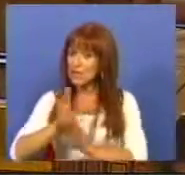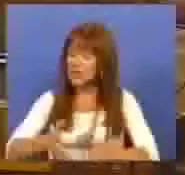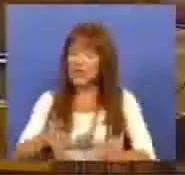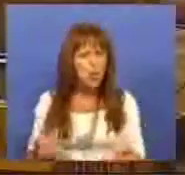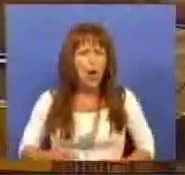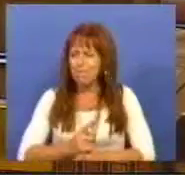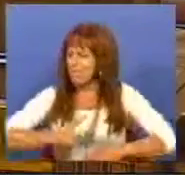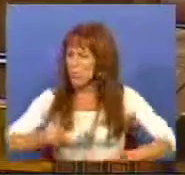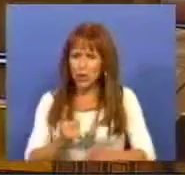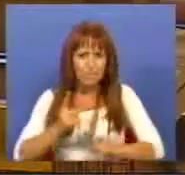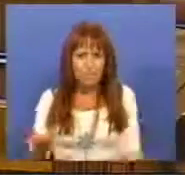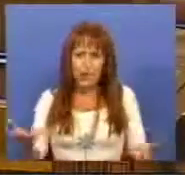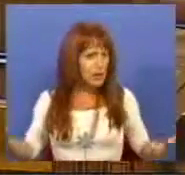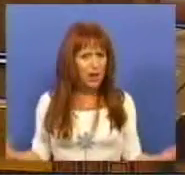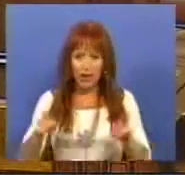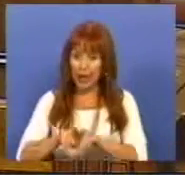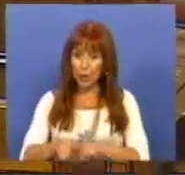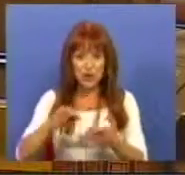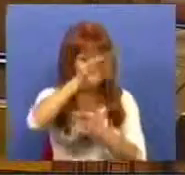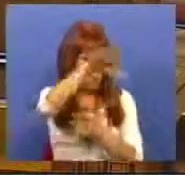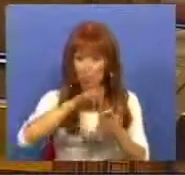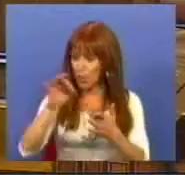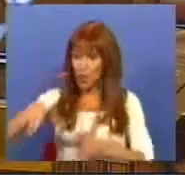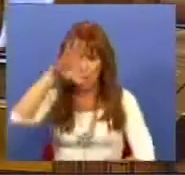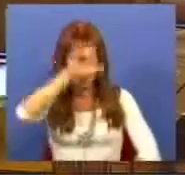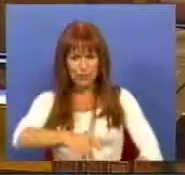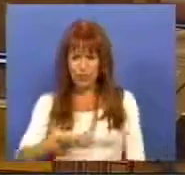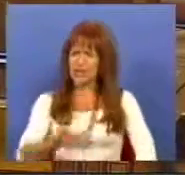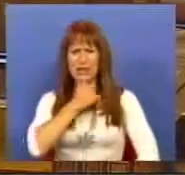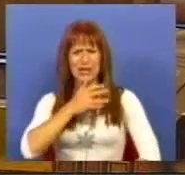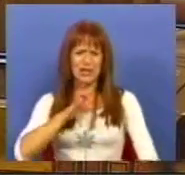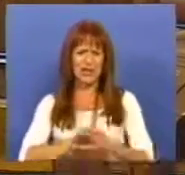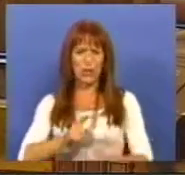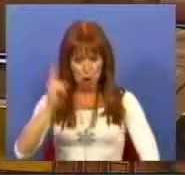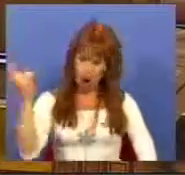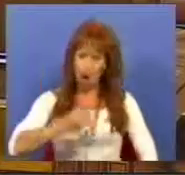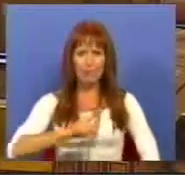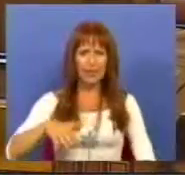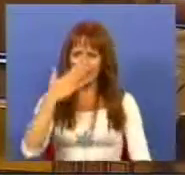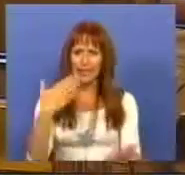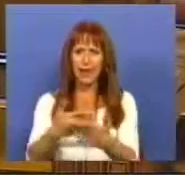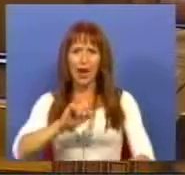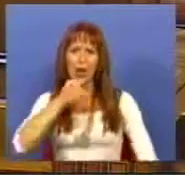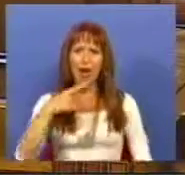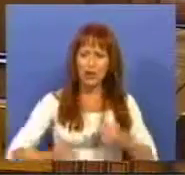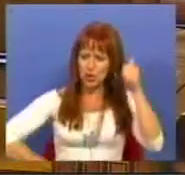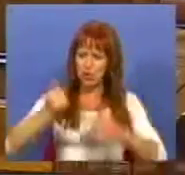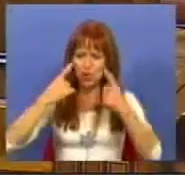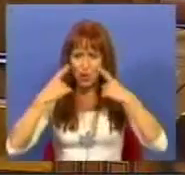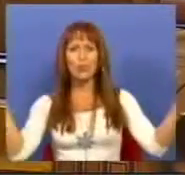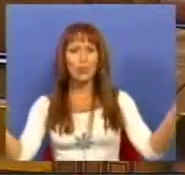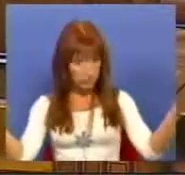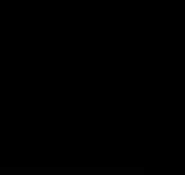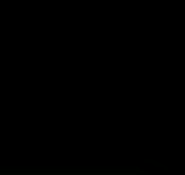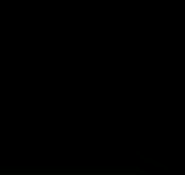Não há justificação nenhuma para estas exceções que o Governo decidiu impor perante o Código dos Concursos Públicos.